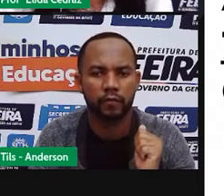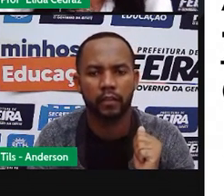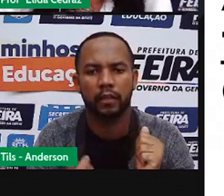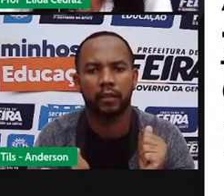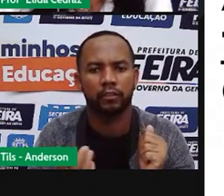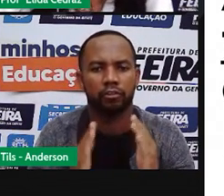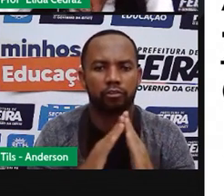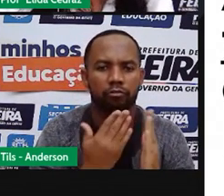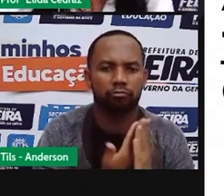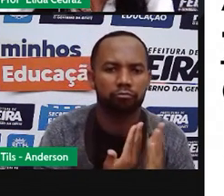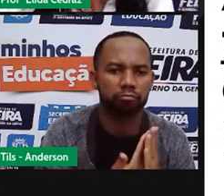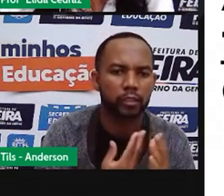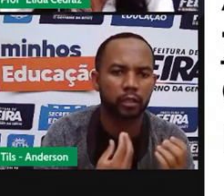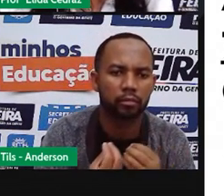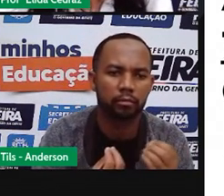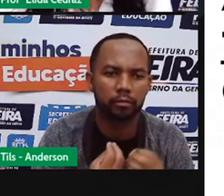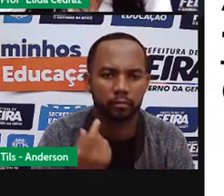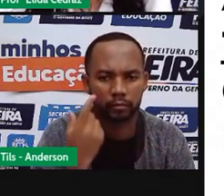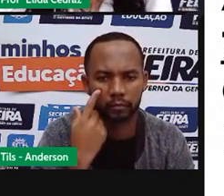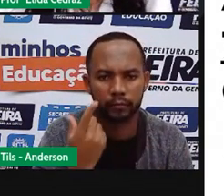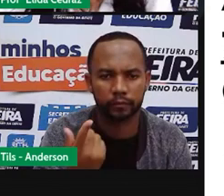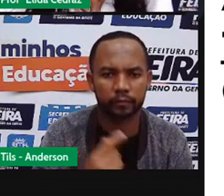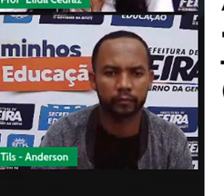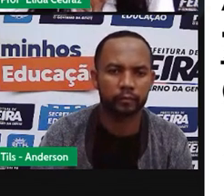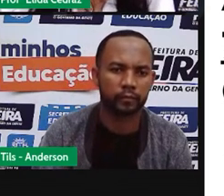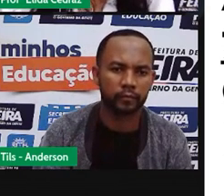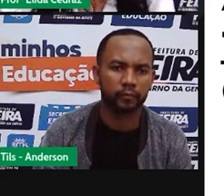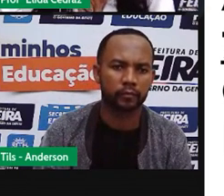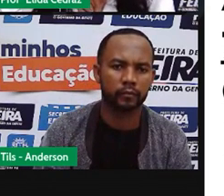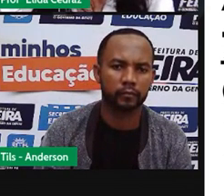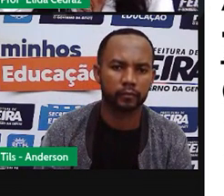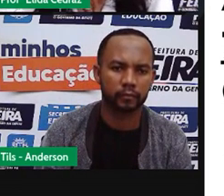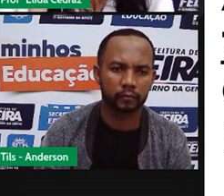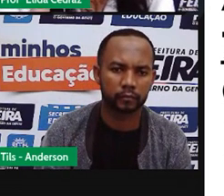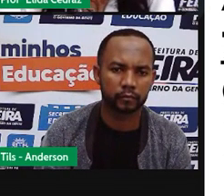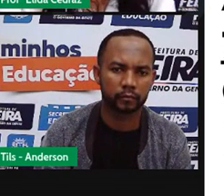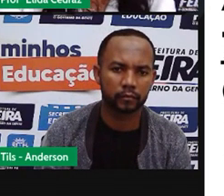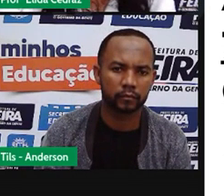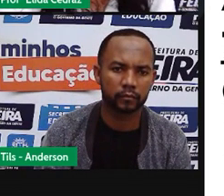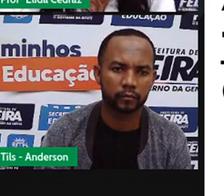gasta para fazer a tarefa vamos ver